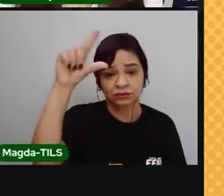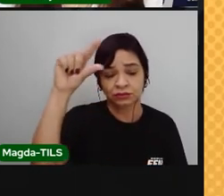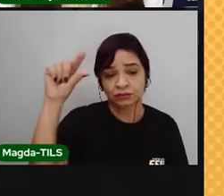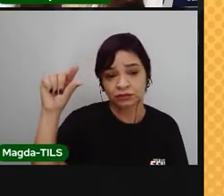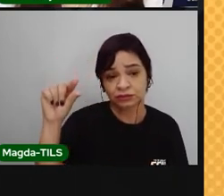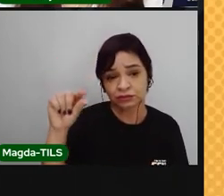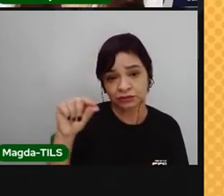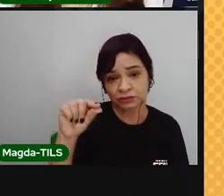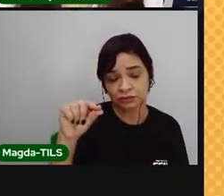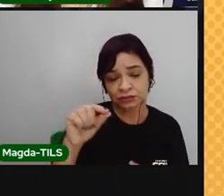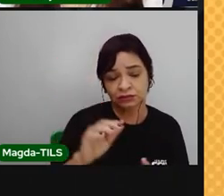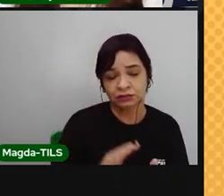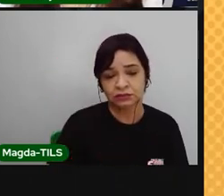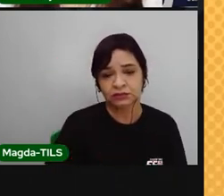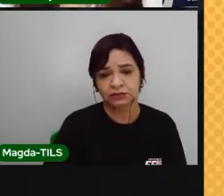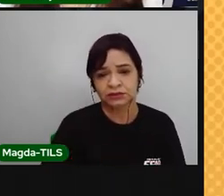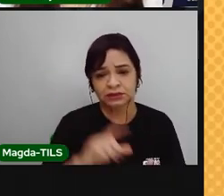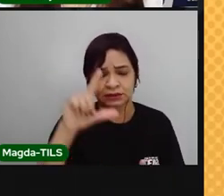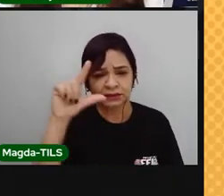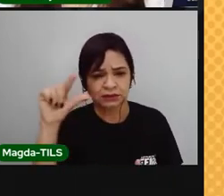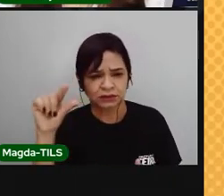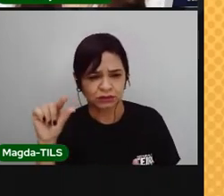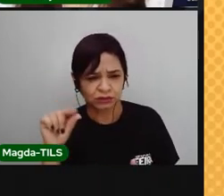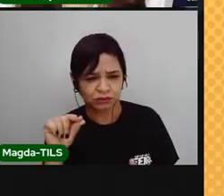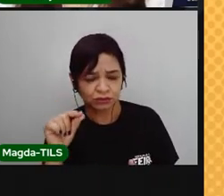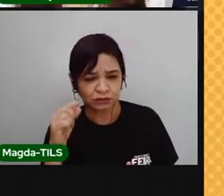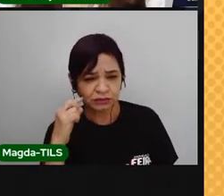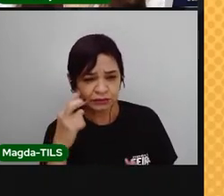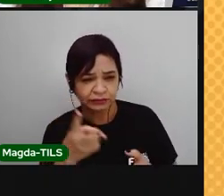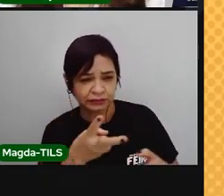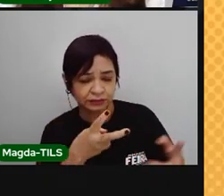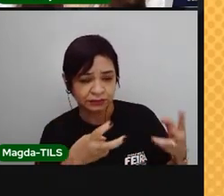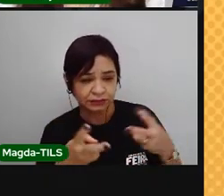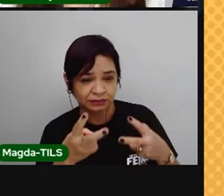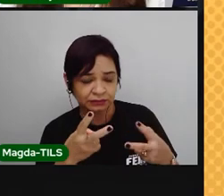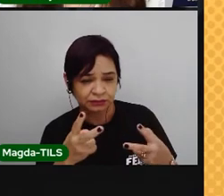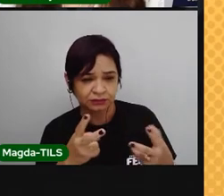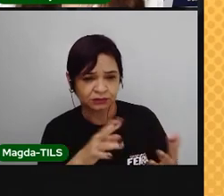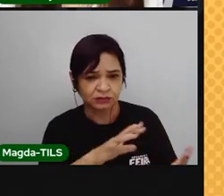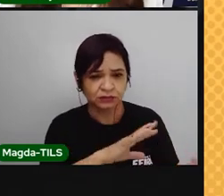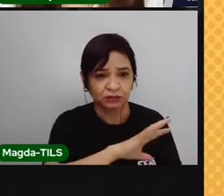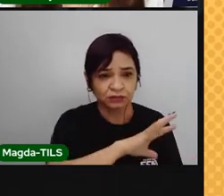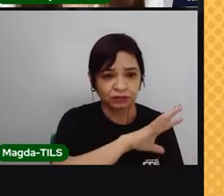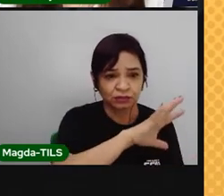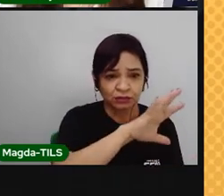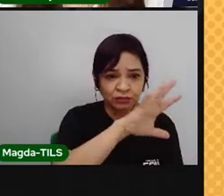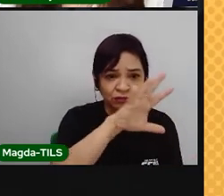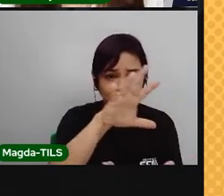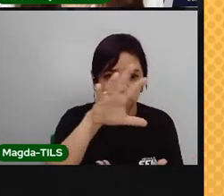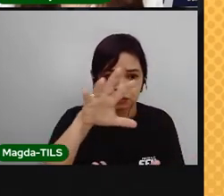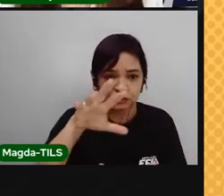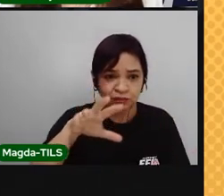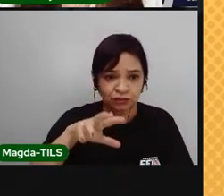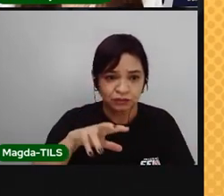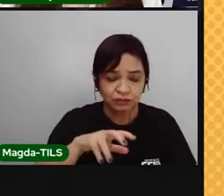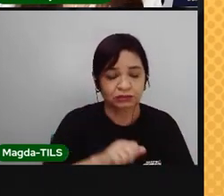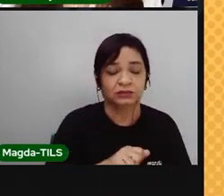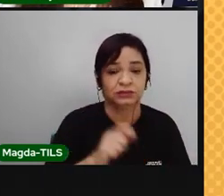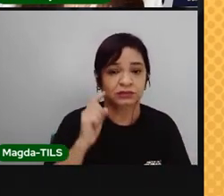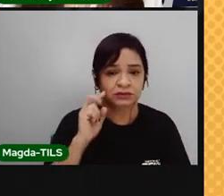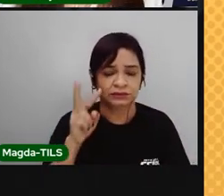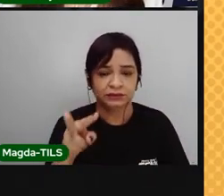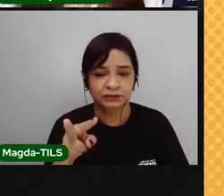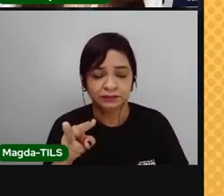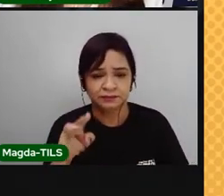embora a órbita da lua seja elíptica, vamos mostrar como um círculo, para facilitar a compreensão. Neste esquema, o